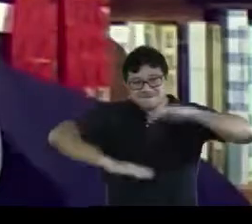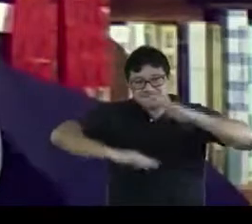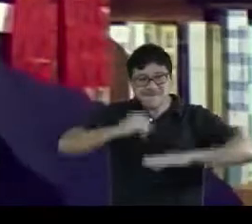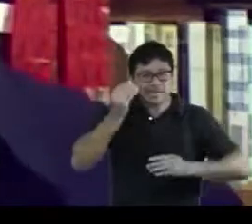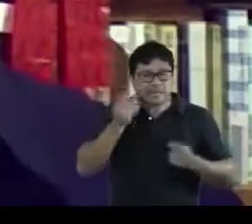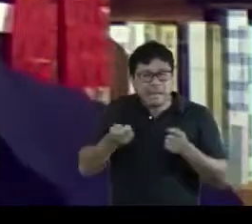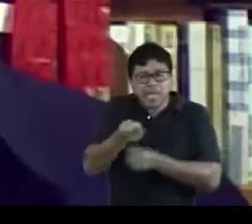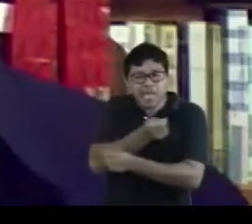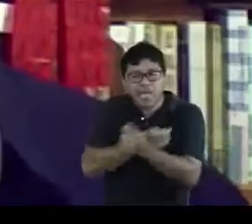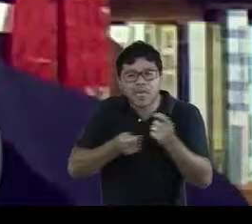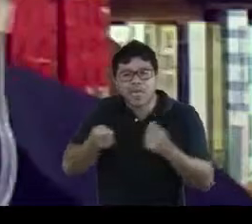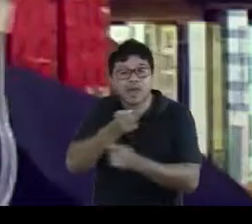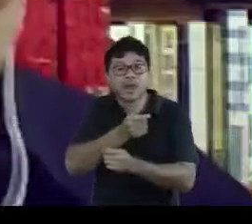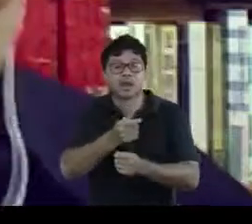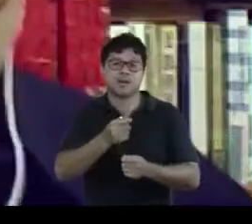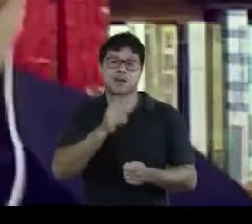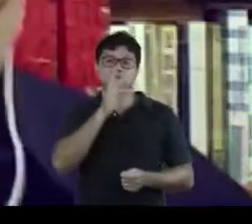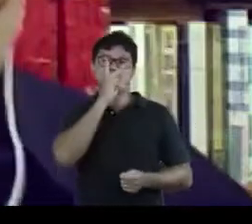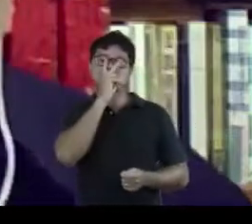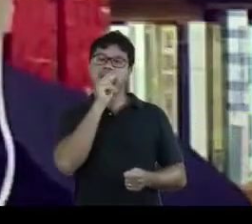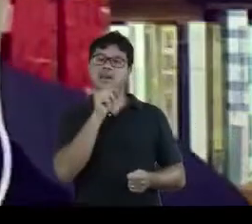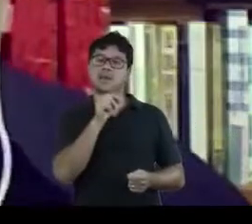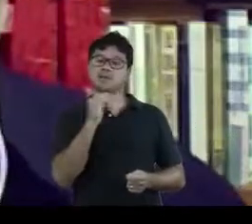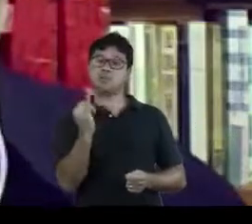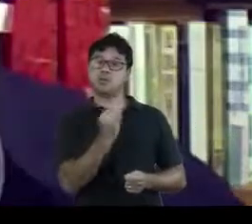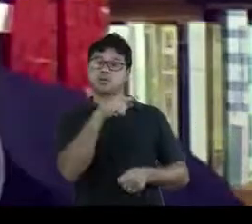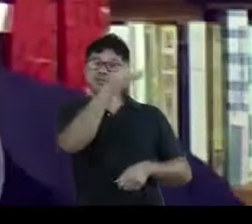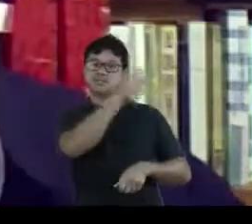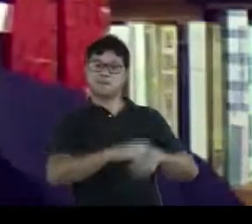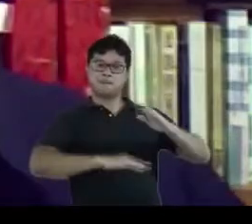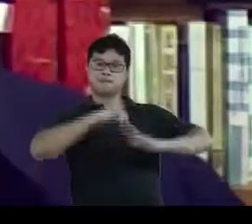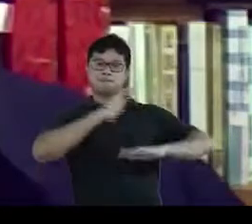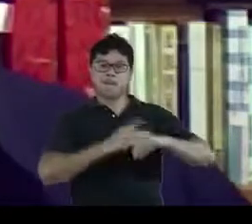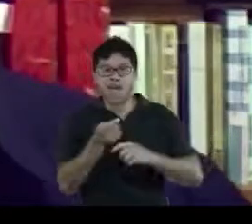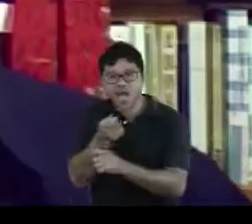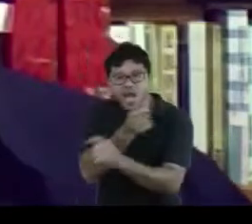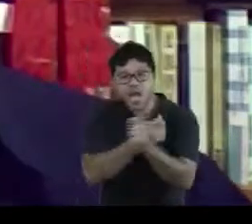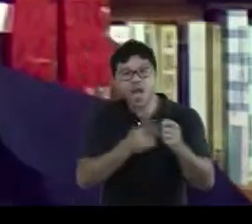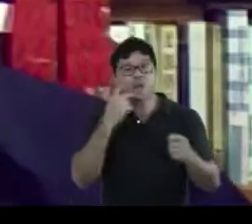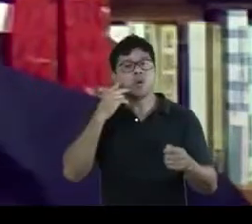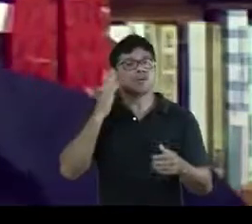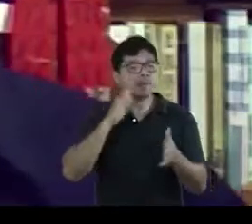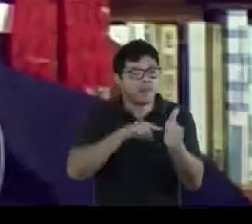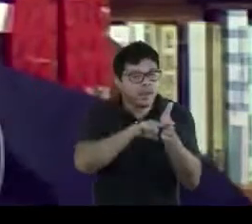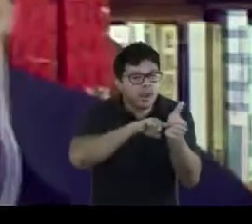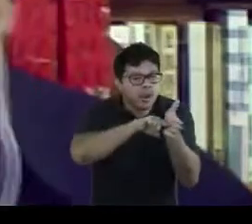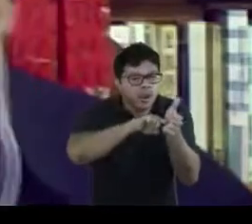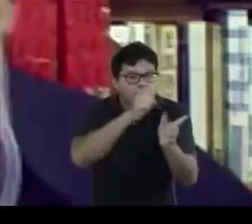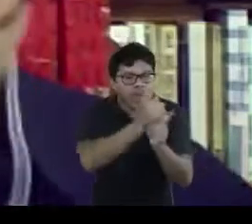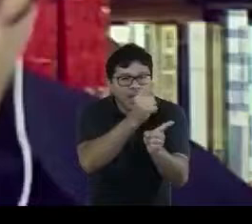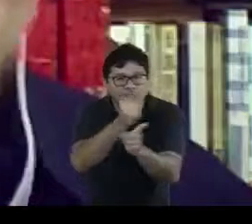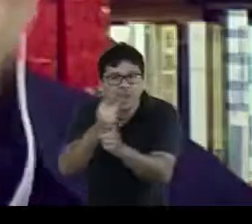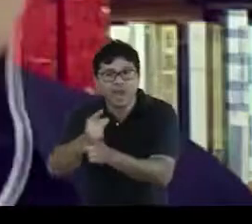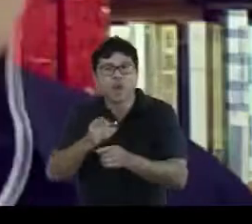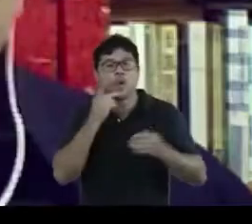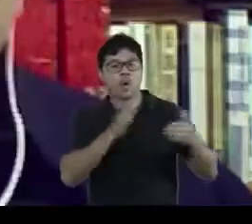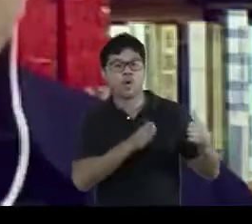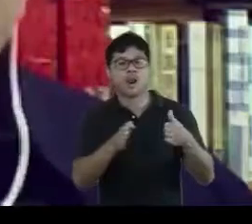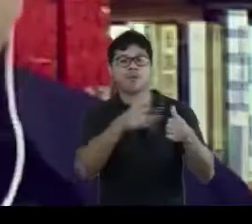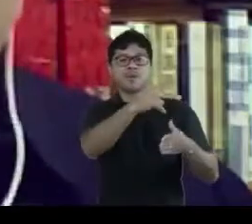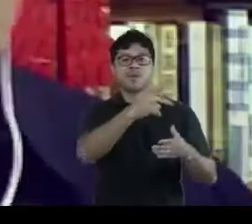e me pareceu bastante importante mapear a trajetória desse livreiro.